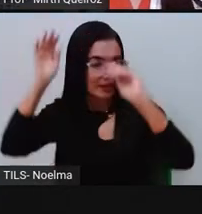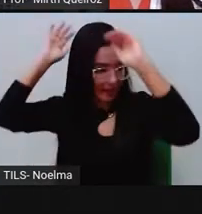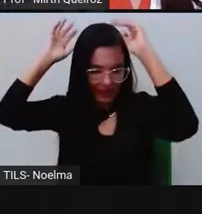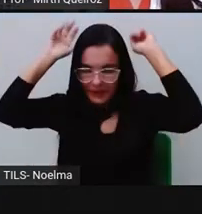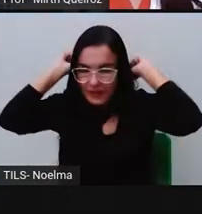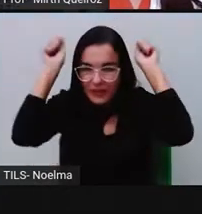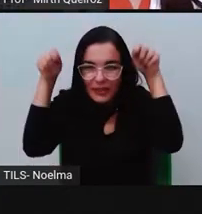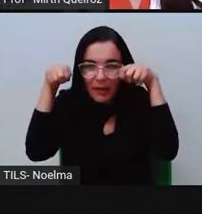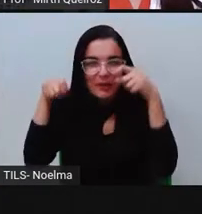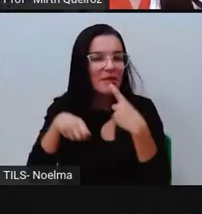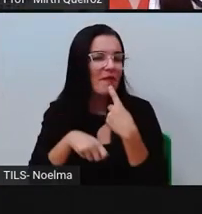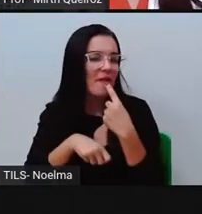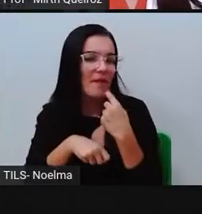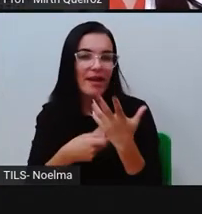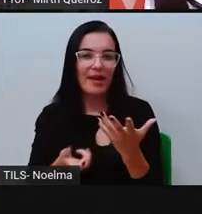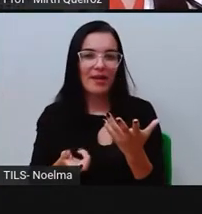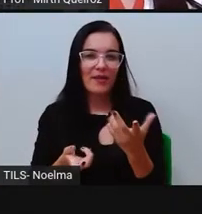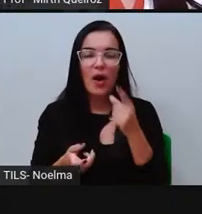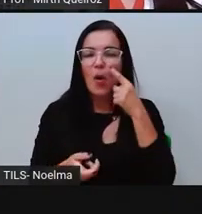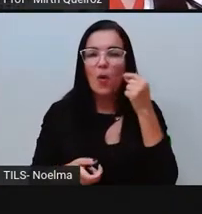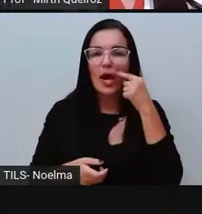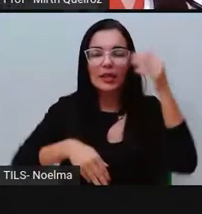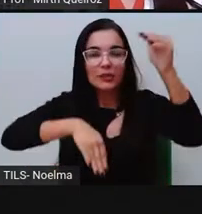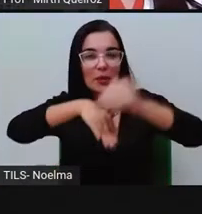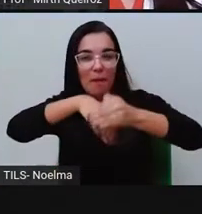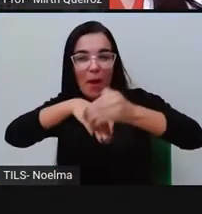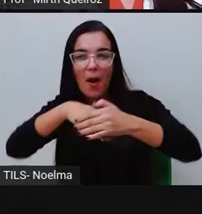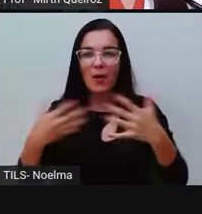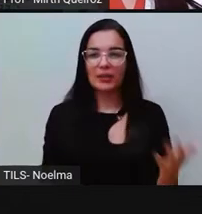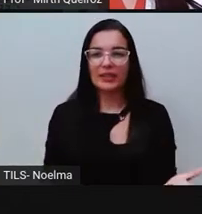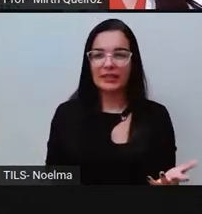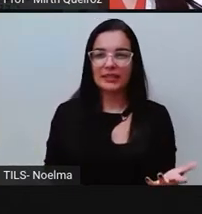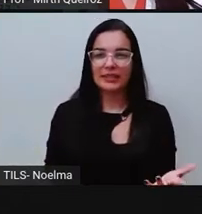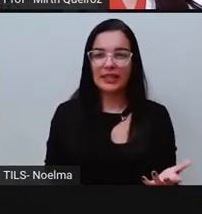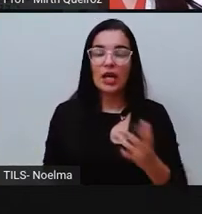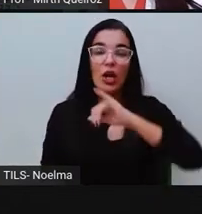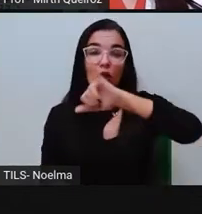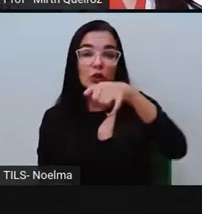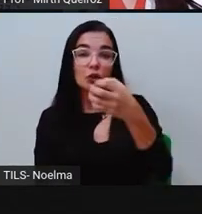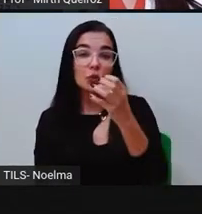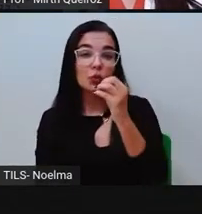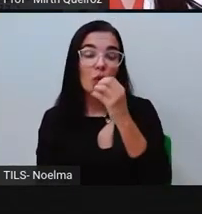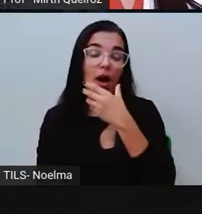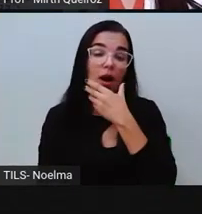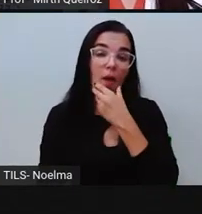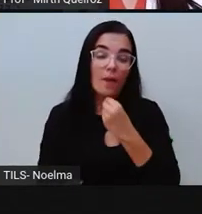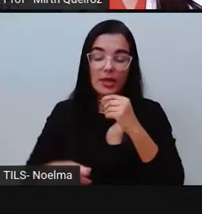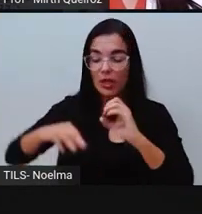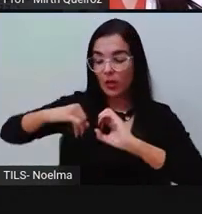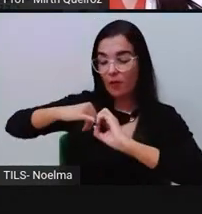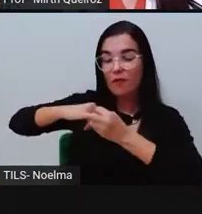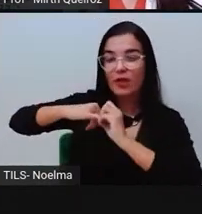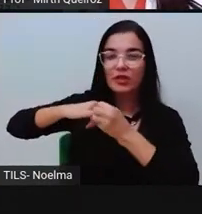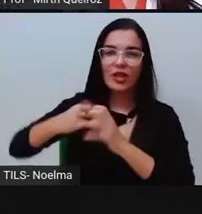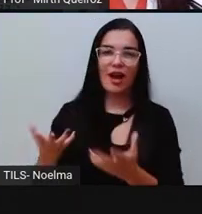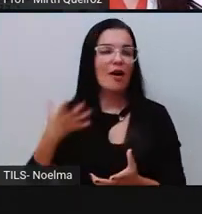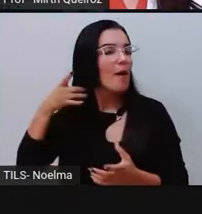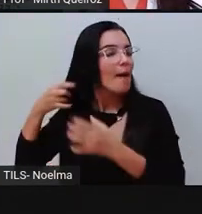o Gato de Botas, João e Maria, João e o Pé de Feijão, Rapunzel,